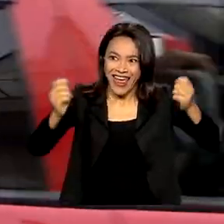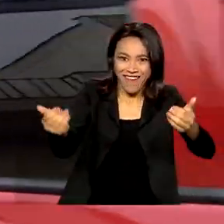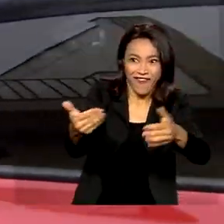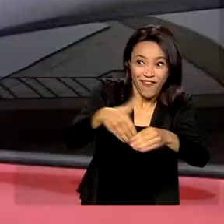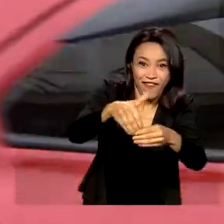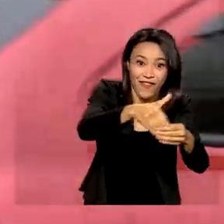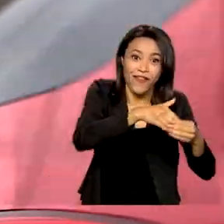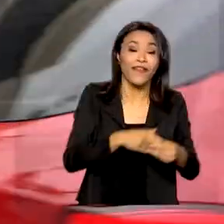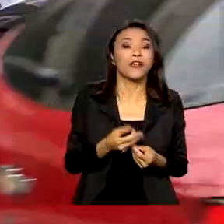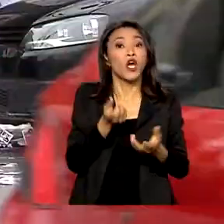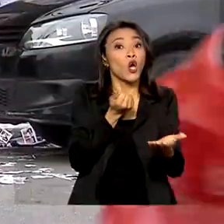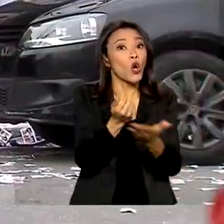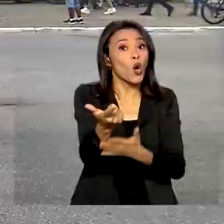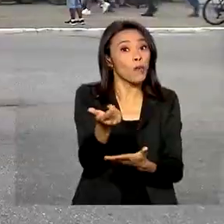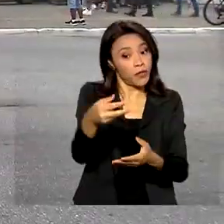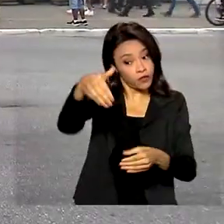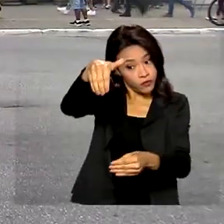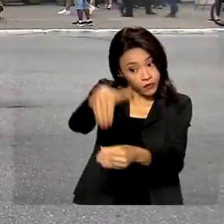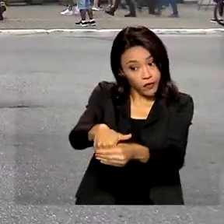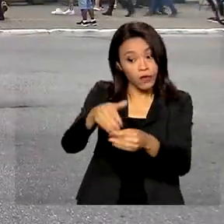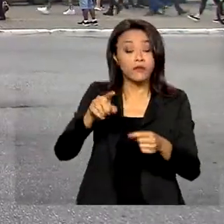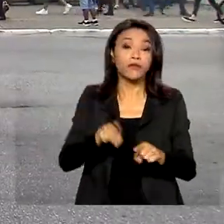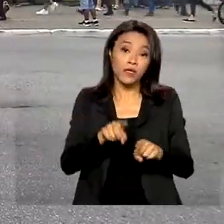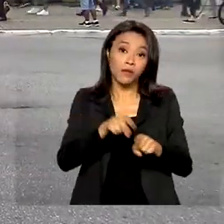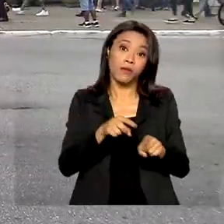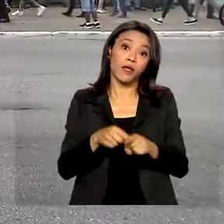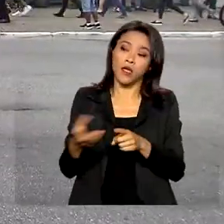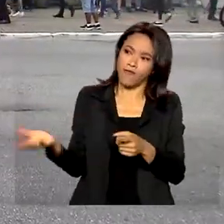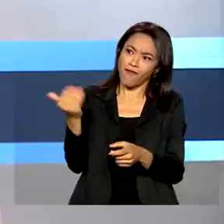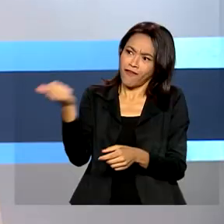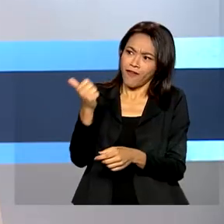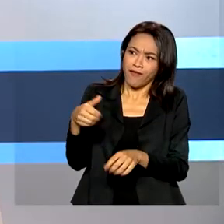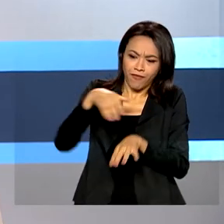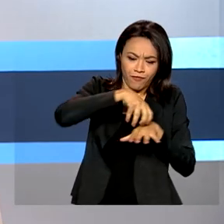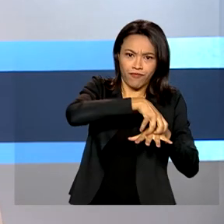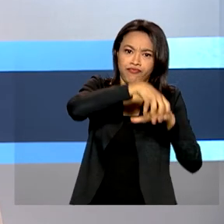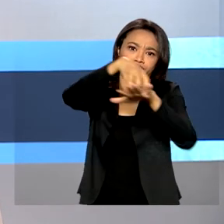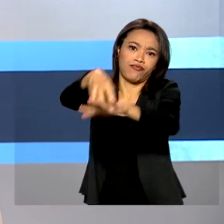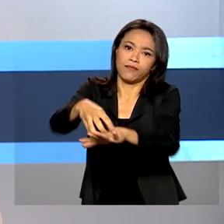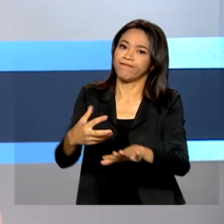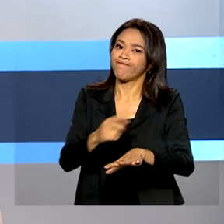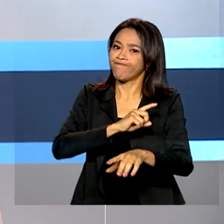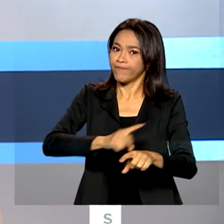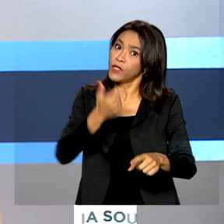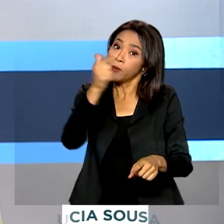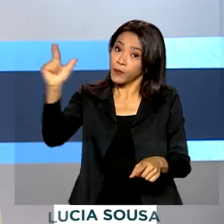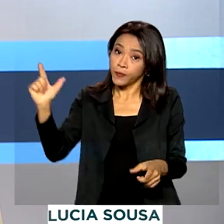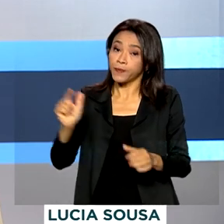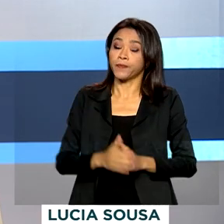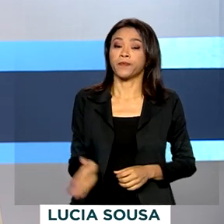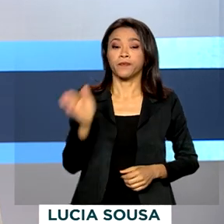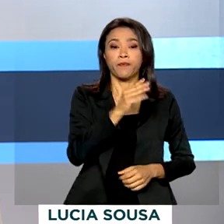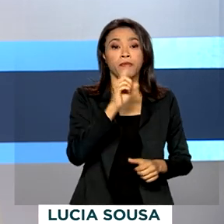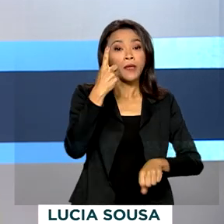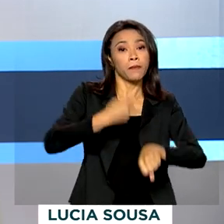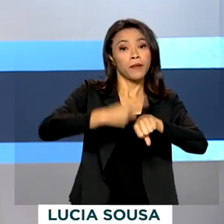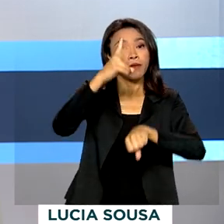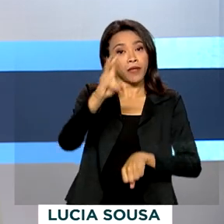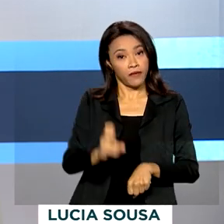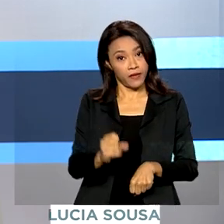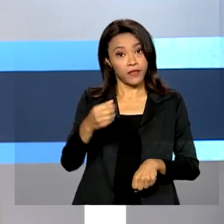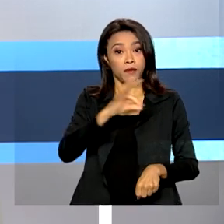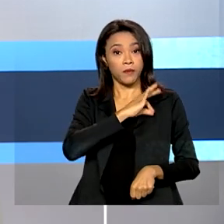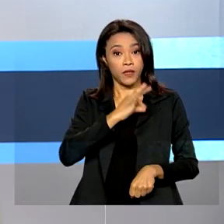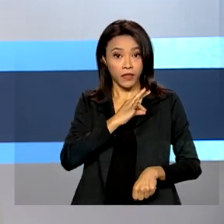transporte ilegal de eleitores, mas também crimes comuns. E pela primeira vez, a Polícia Federal vai usar